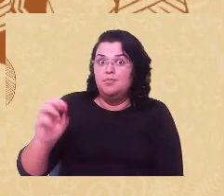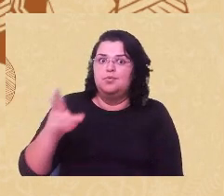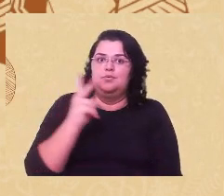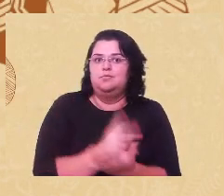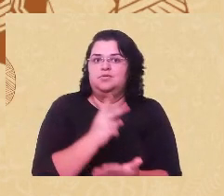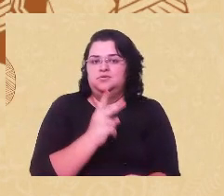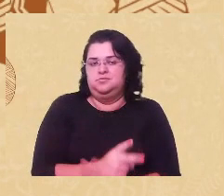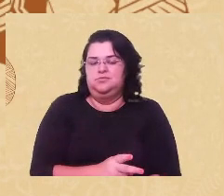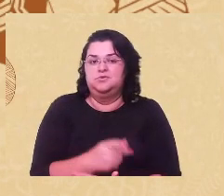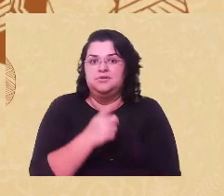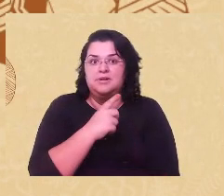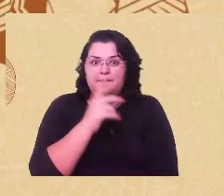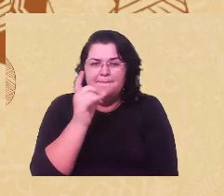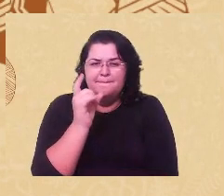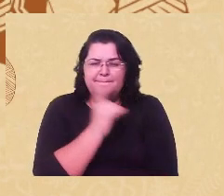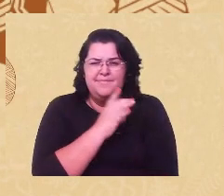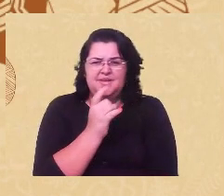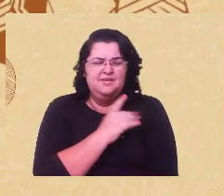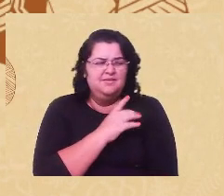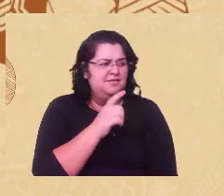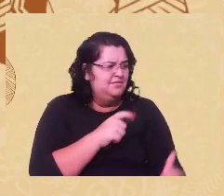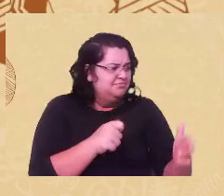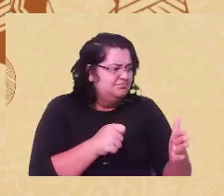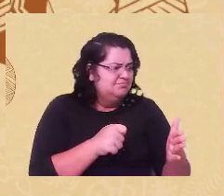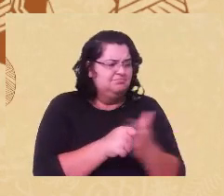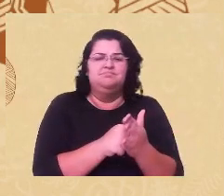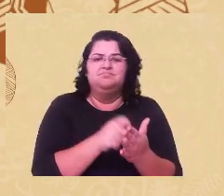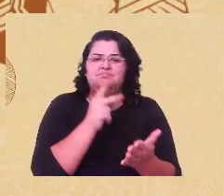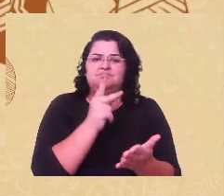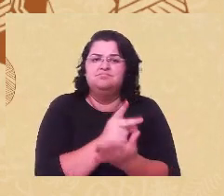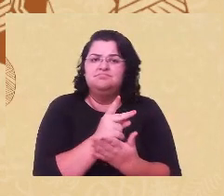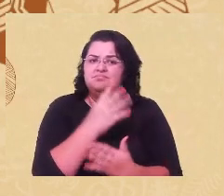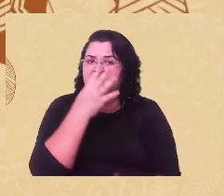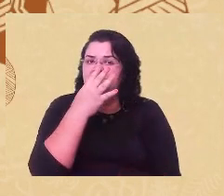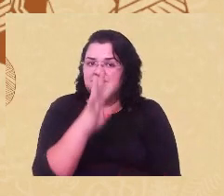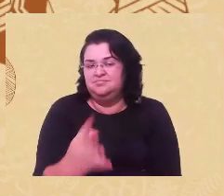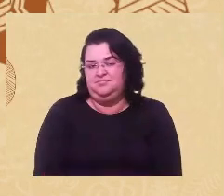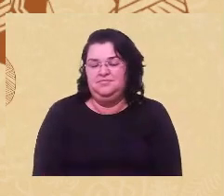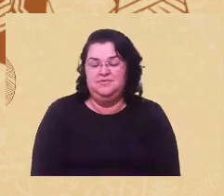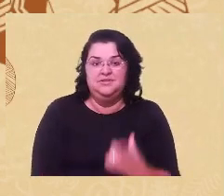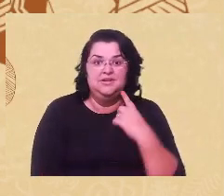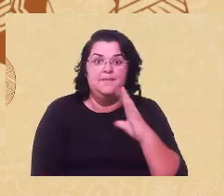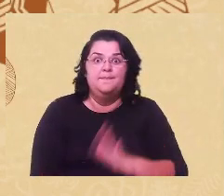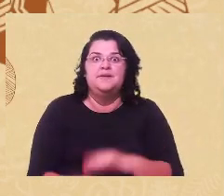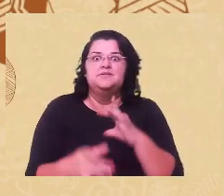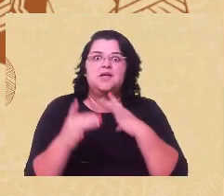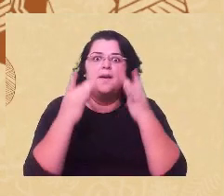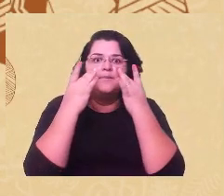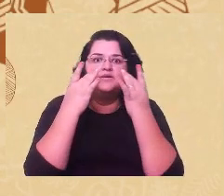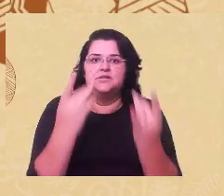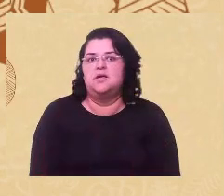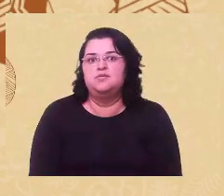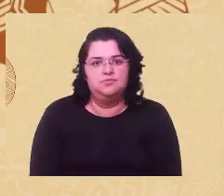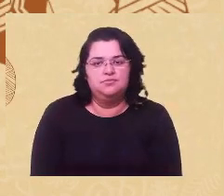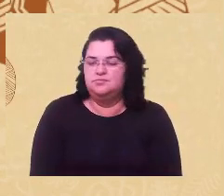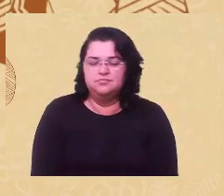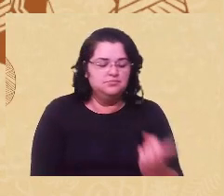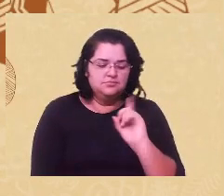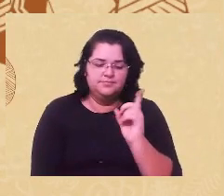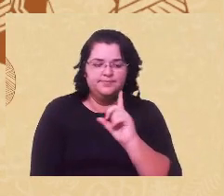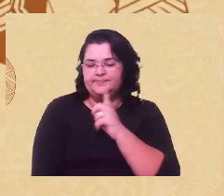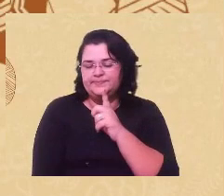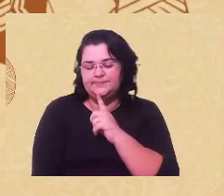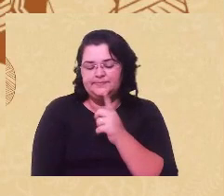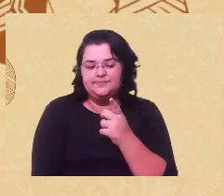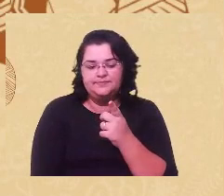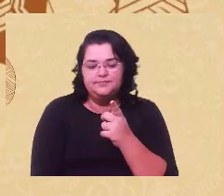o medo de ser judicializada, o medo de ser denunciada, pode se apresentar. E nós não podemos ser uma